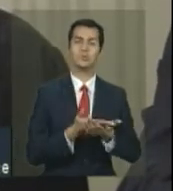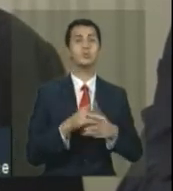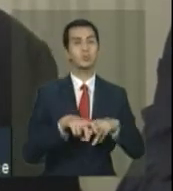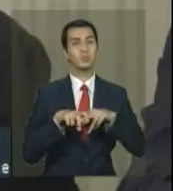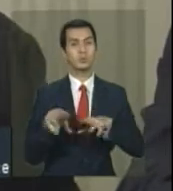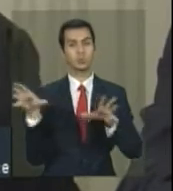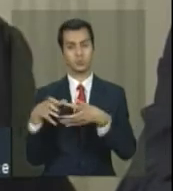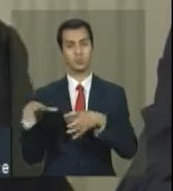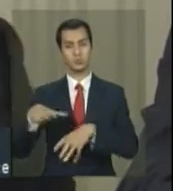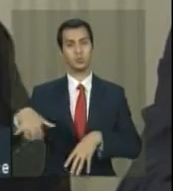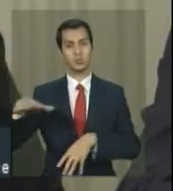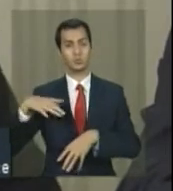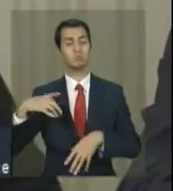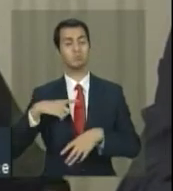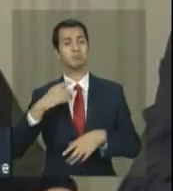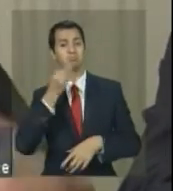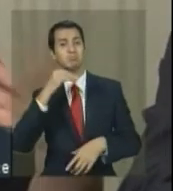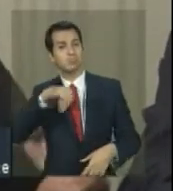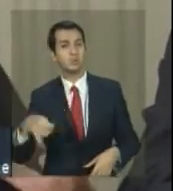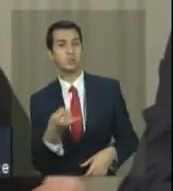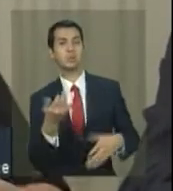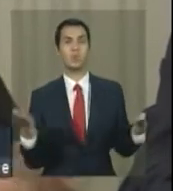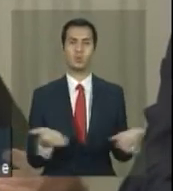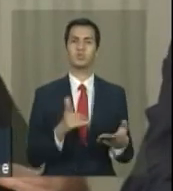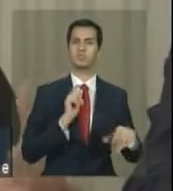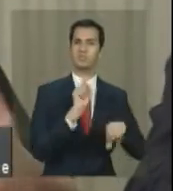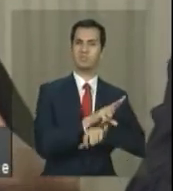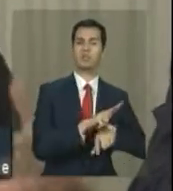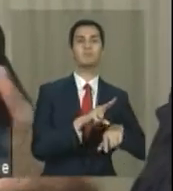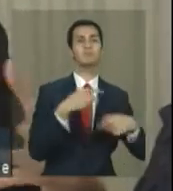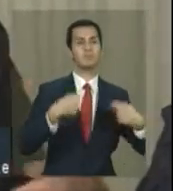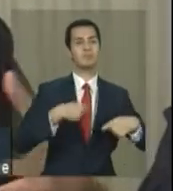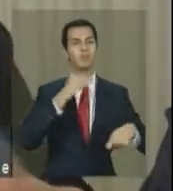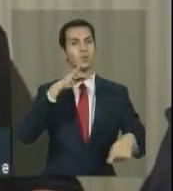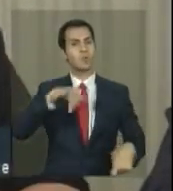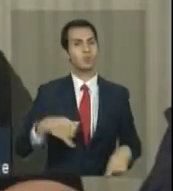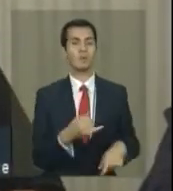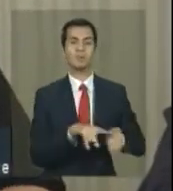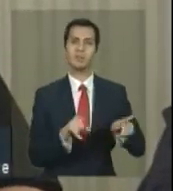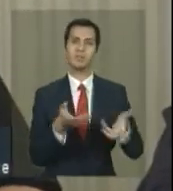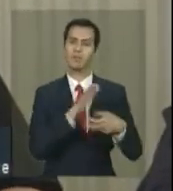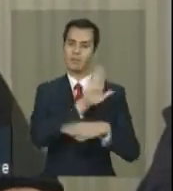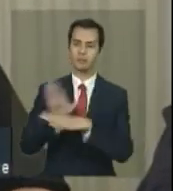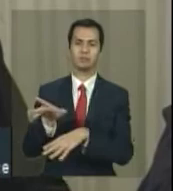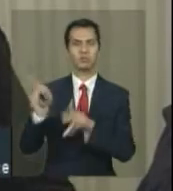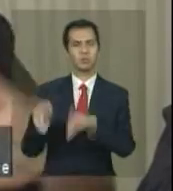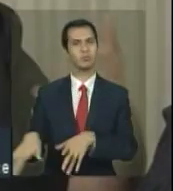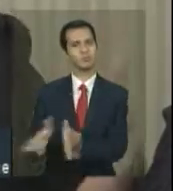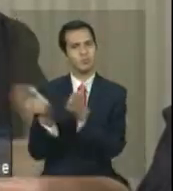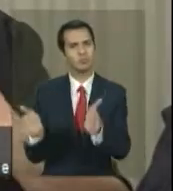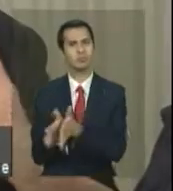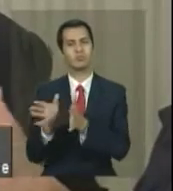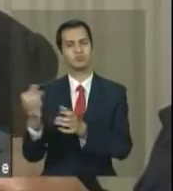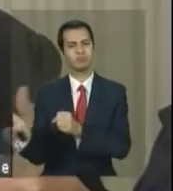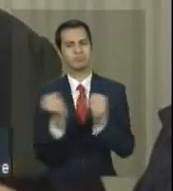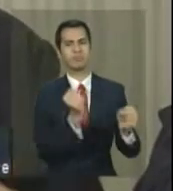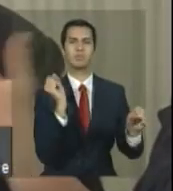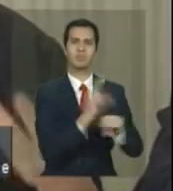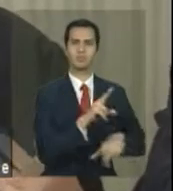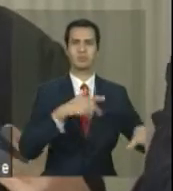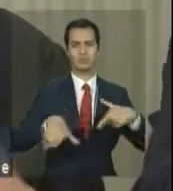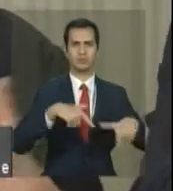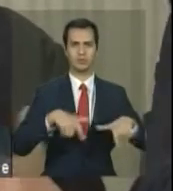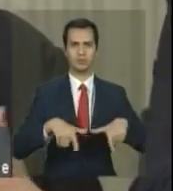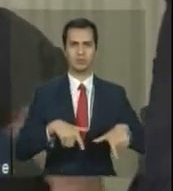Então, nós temos hoje vagas que não estão sendo ocupadas e que são oportunidades que a gente quer colocar esse público, e vagas, quer dizer,